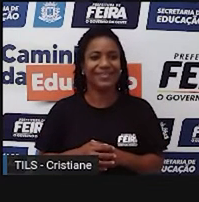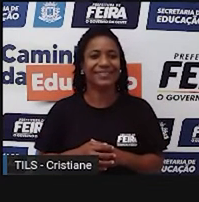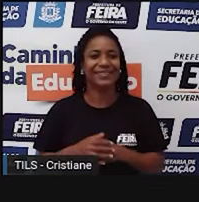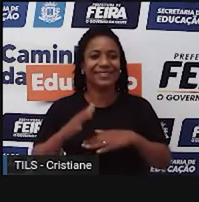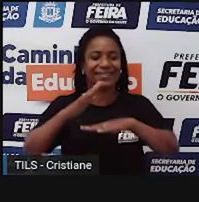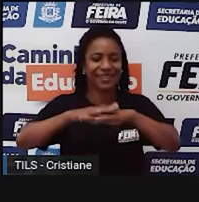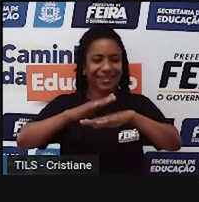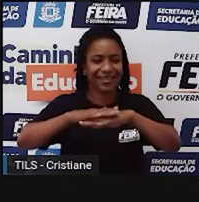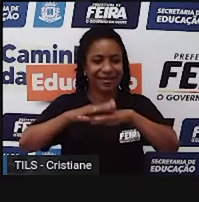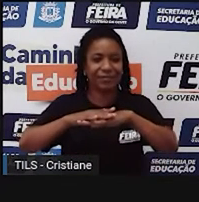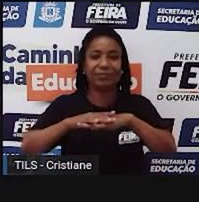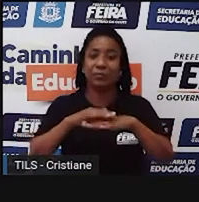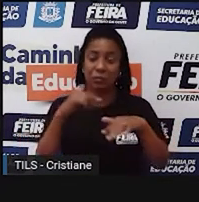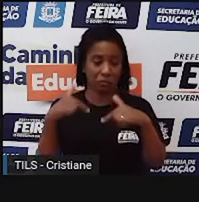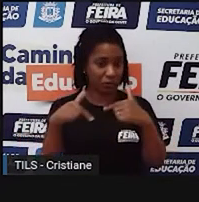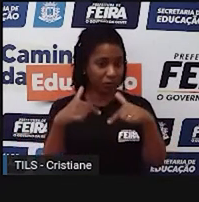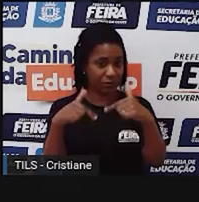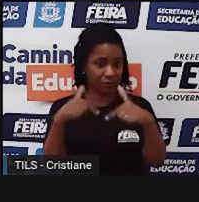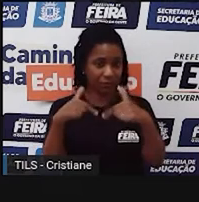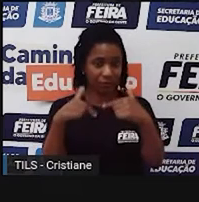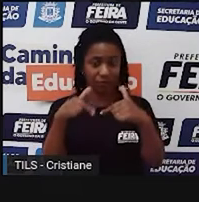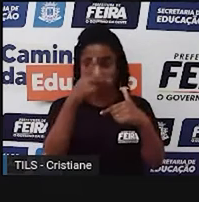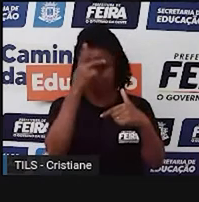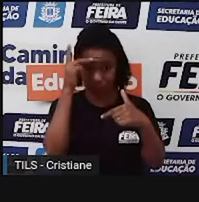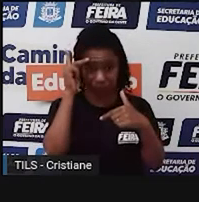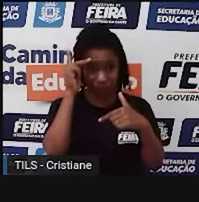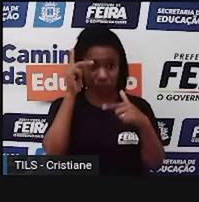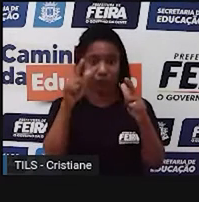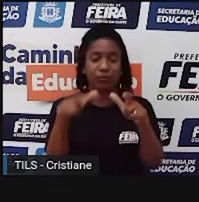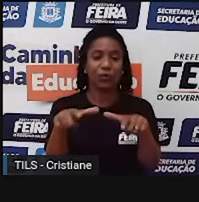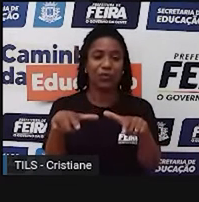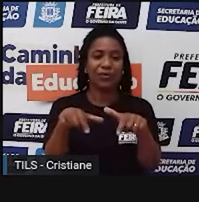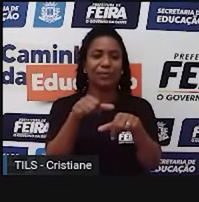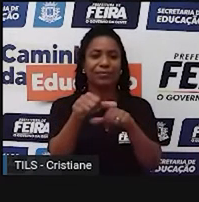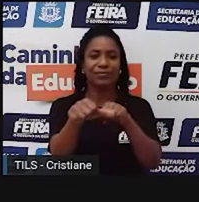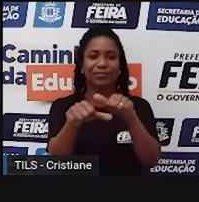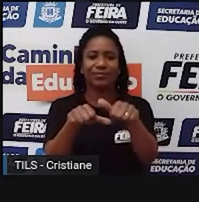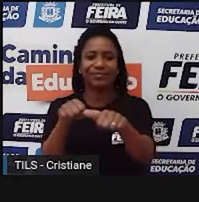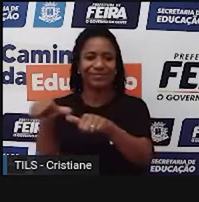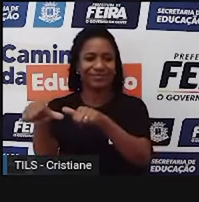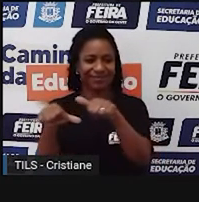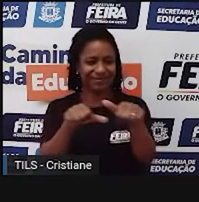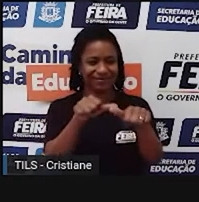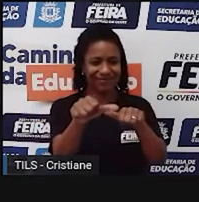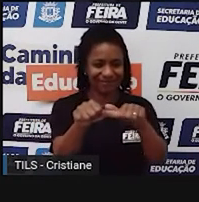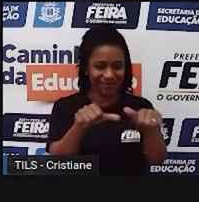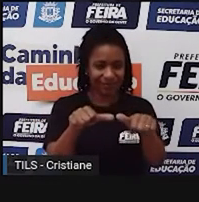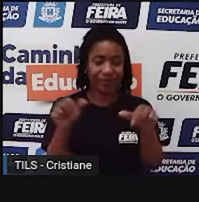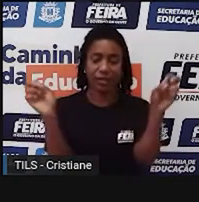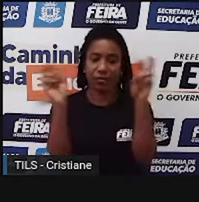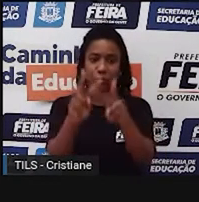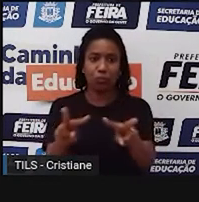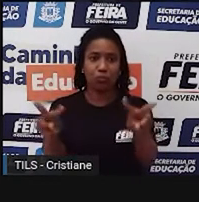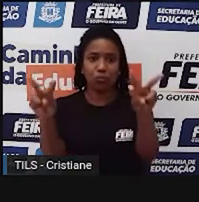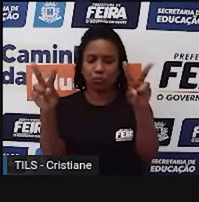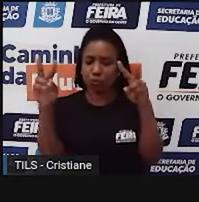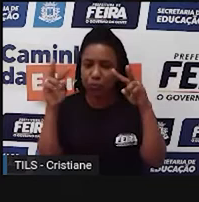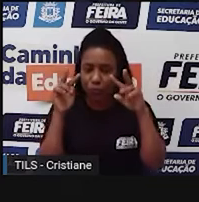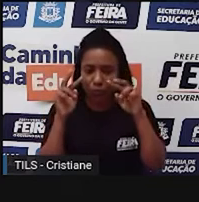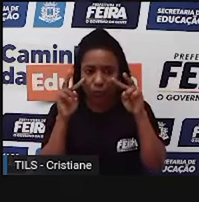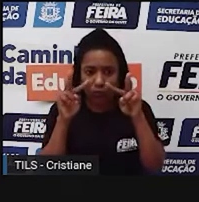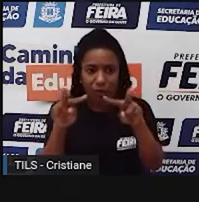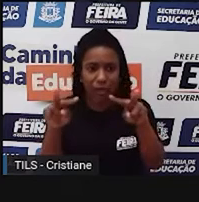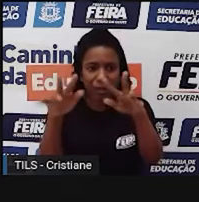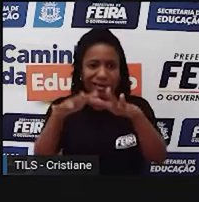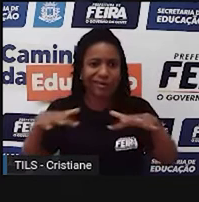transforma o espaço geográfico, como eu acabei de dizer para vocês, cria paisagens e determina as diferenças na qualidade de vida.